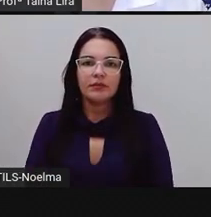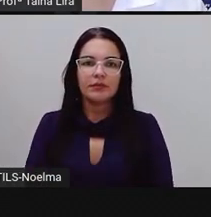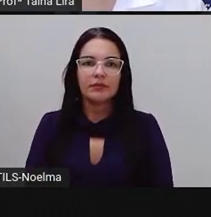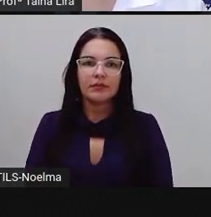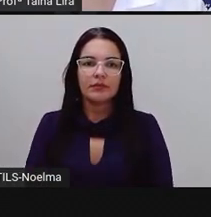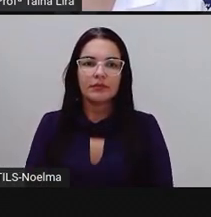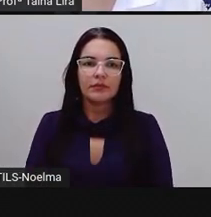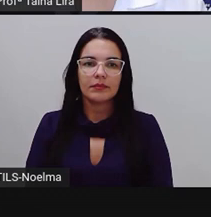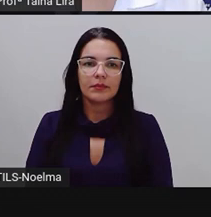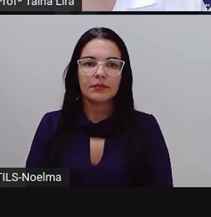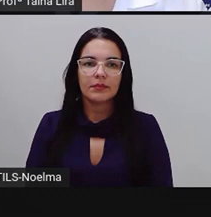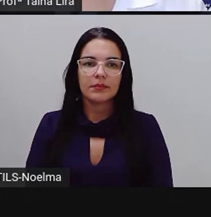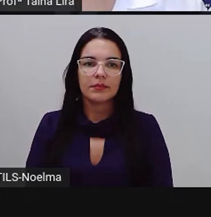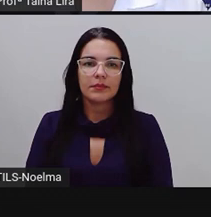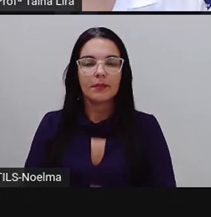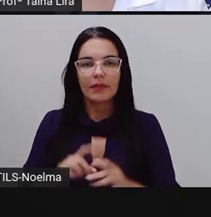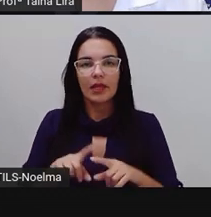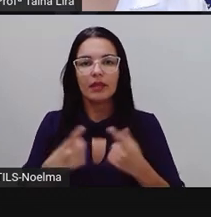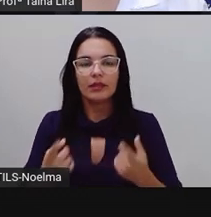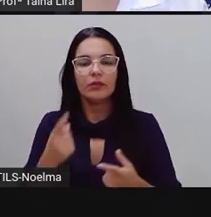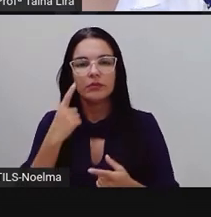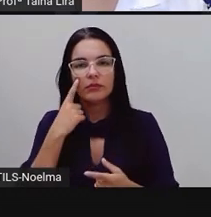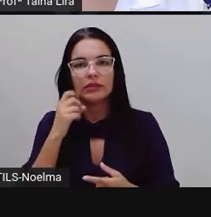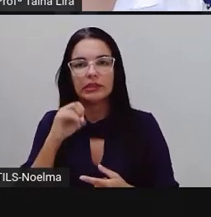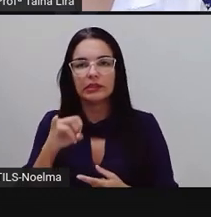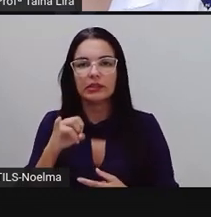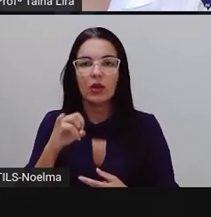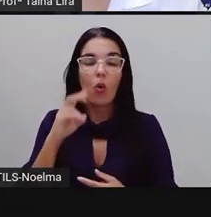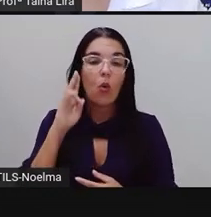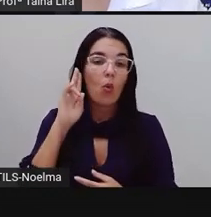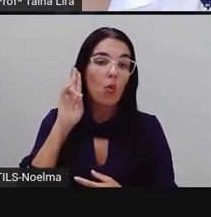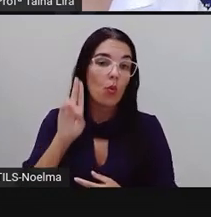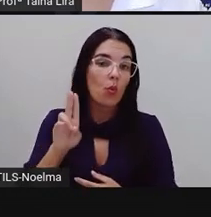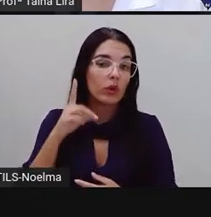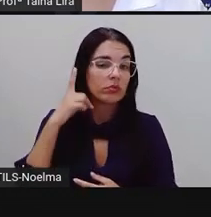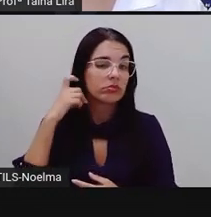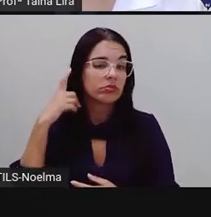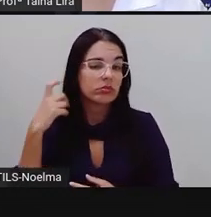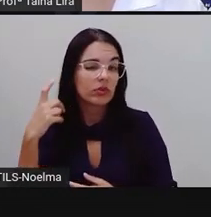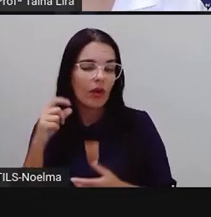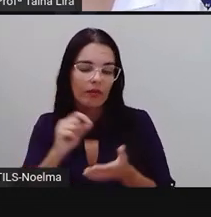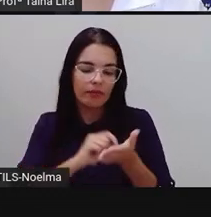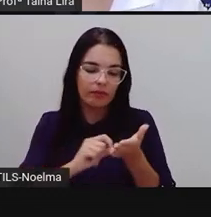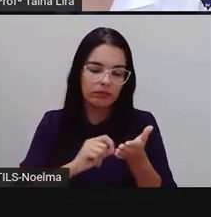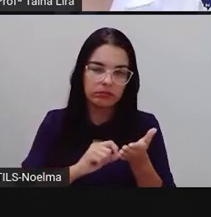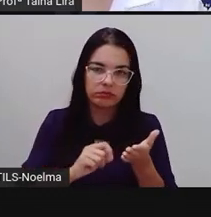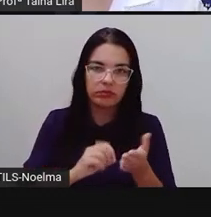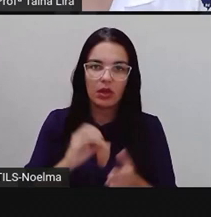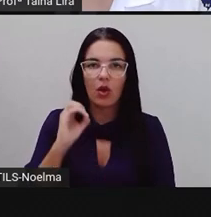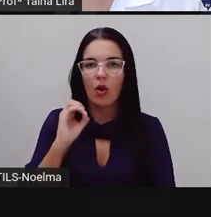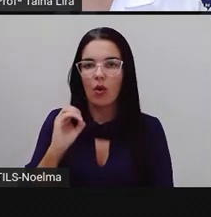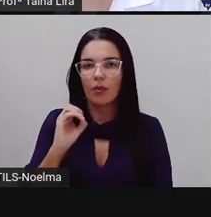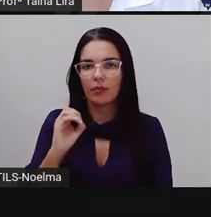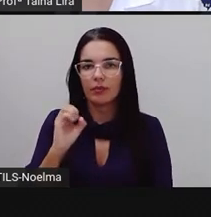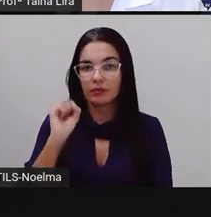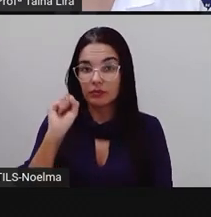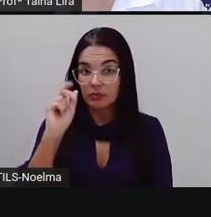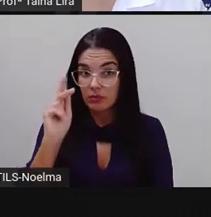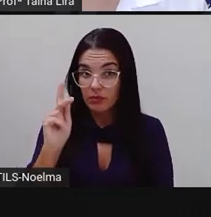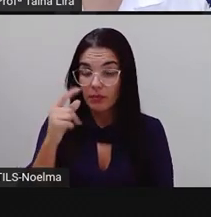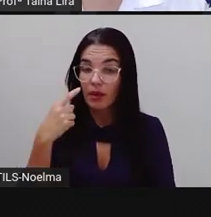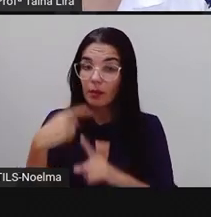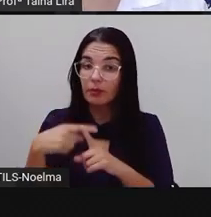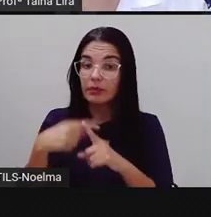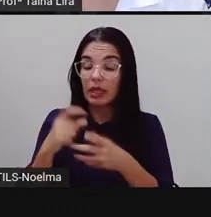Mais fraco, tá bom? Então, ó, se o som do U for fraco, escrevemos com a letra O. Então, escrevemos com O